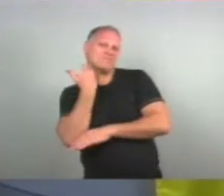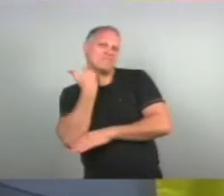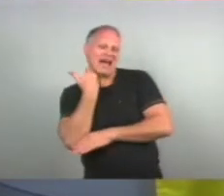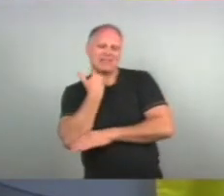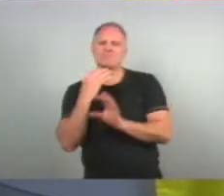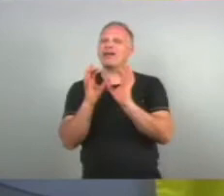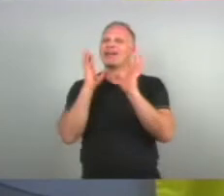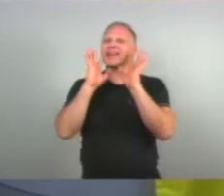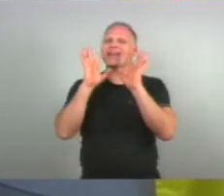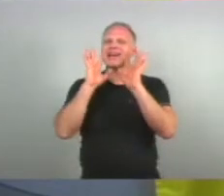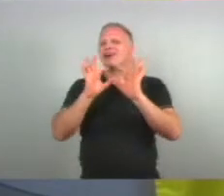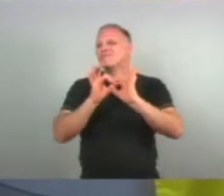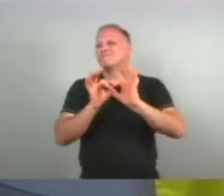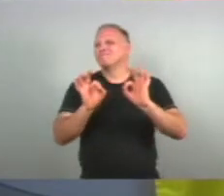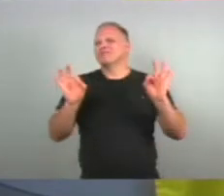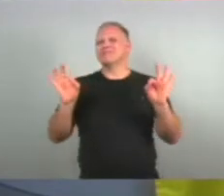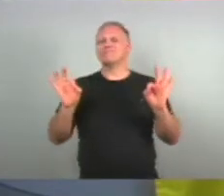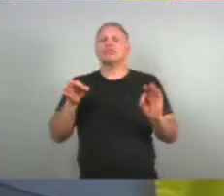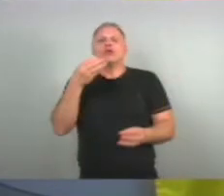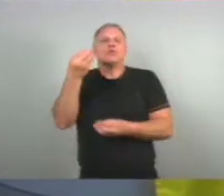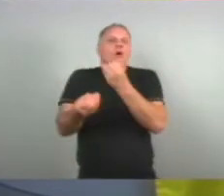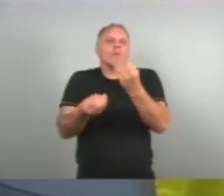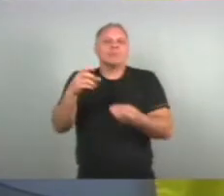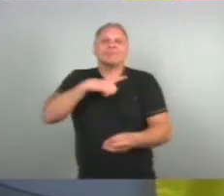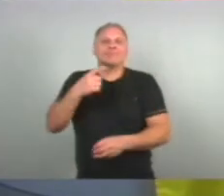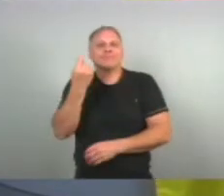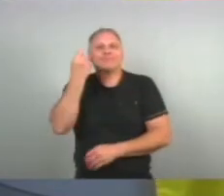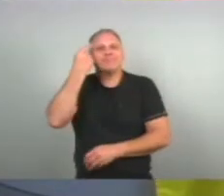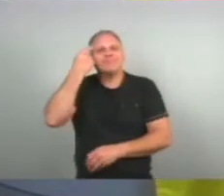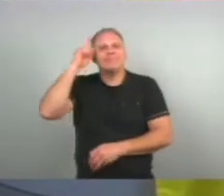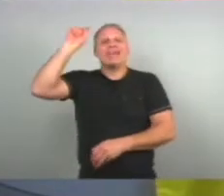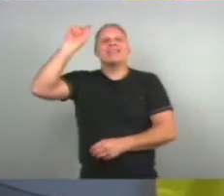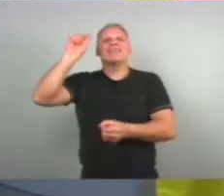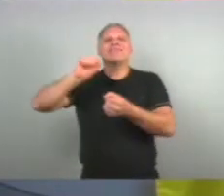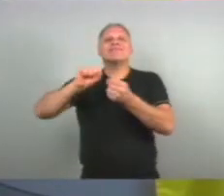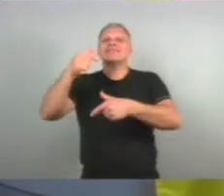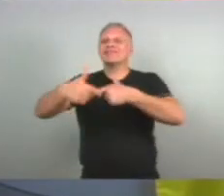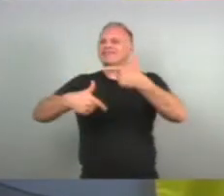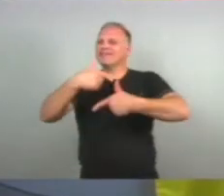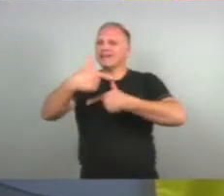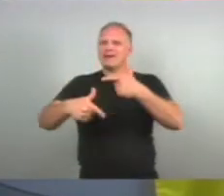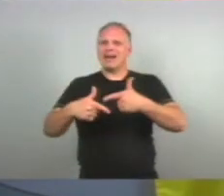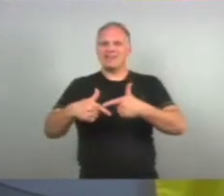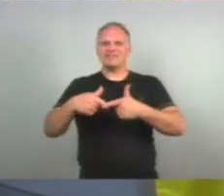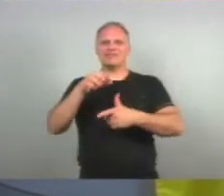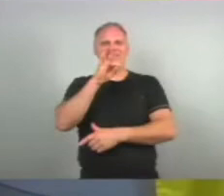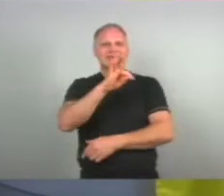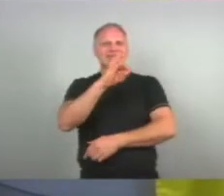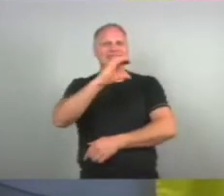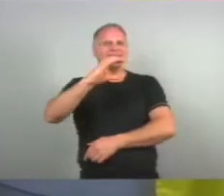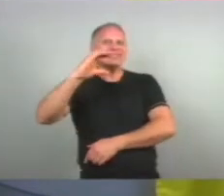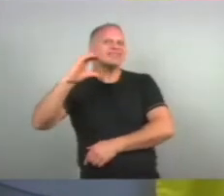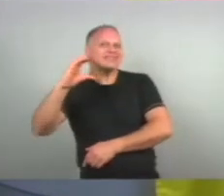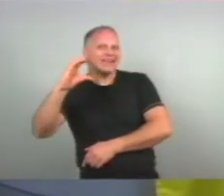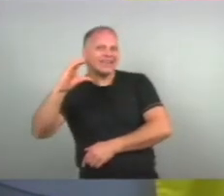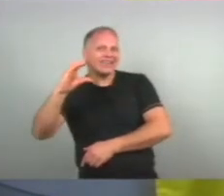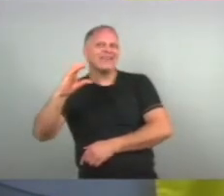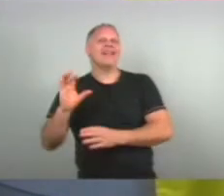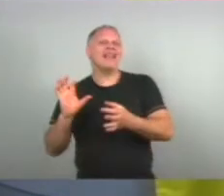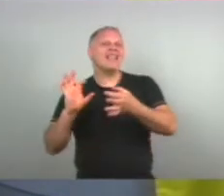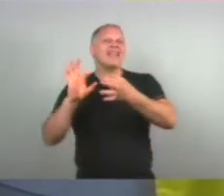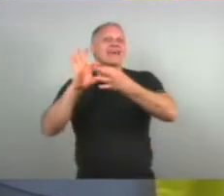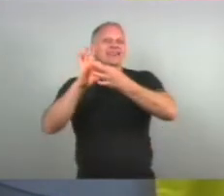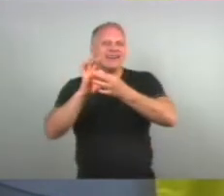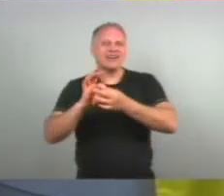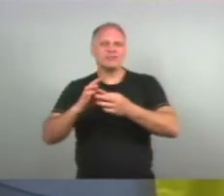descontraído Como é que surgiu essa ideia De fazer um trabalho de conclusão de curso Linkando a questão